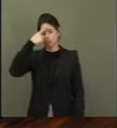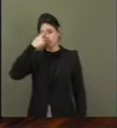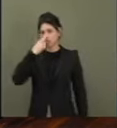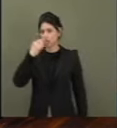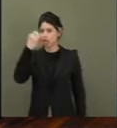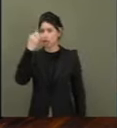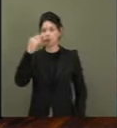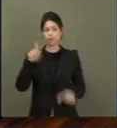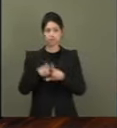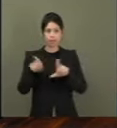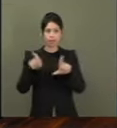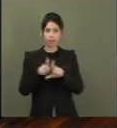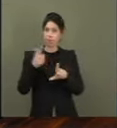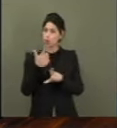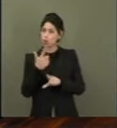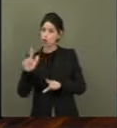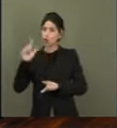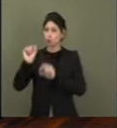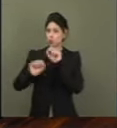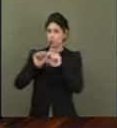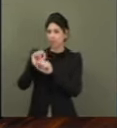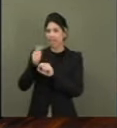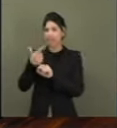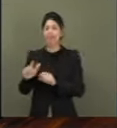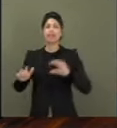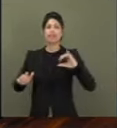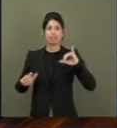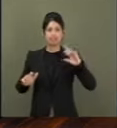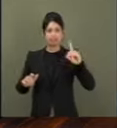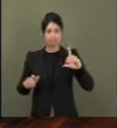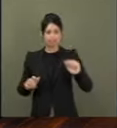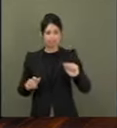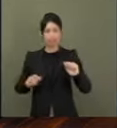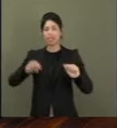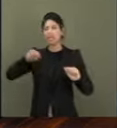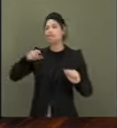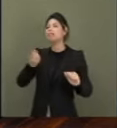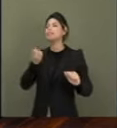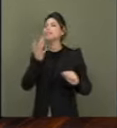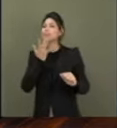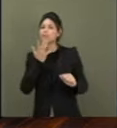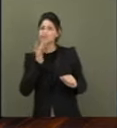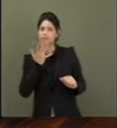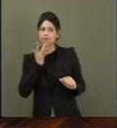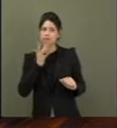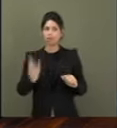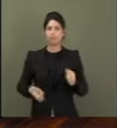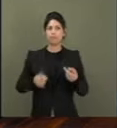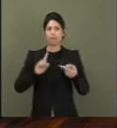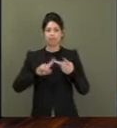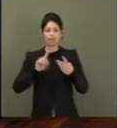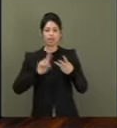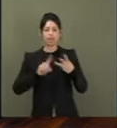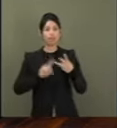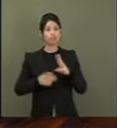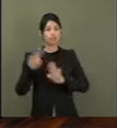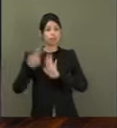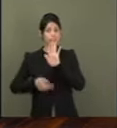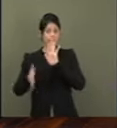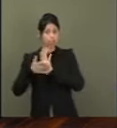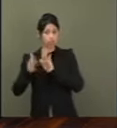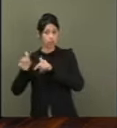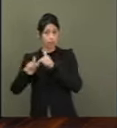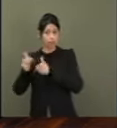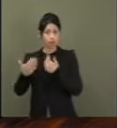ministras de Estado. Cida Gonçalves, das Mulheres. Simone Tebit, nossa querida senadora, planejamento e orçamento.